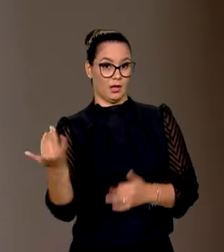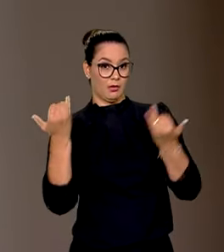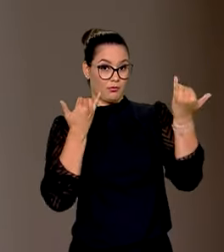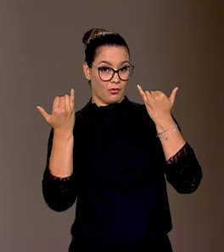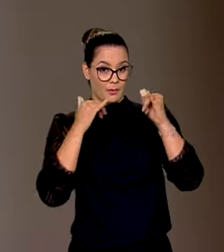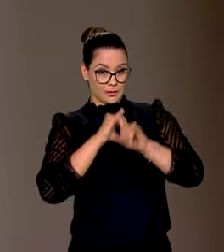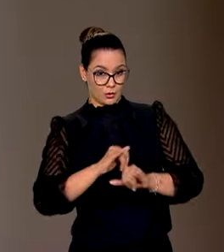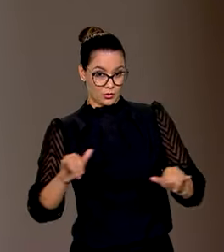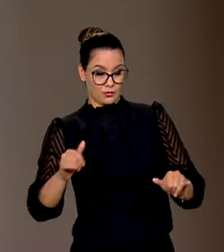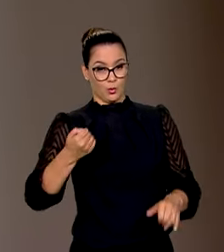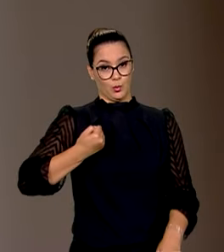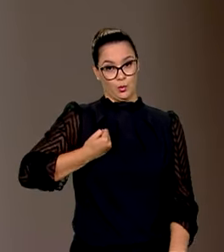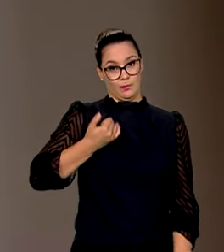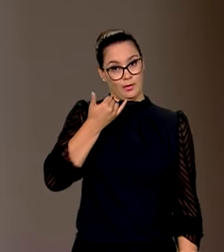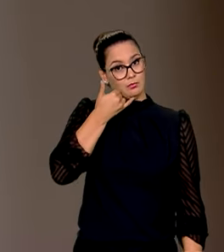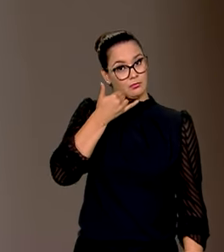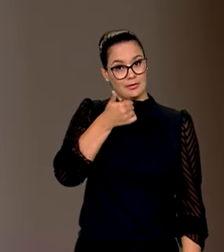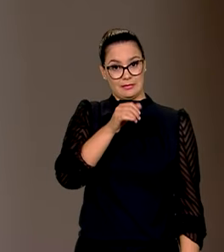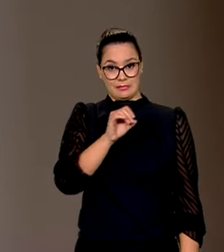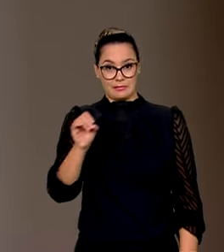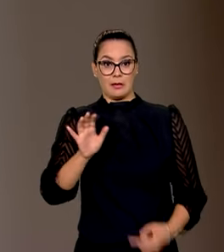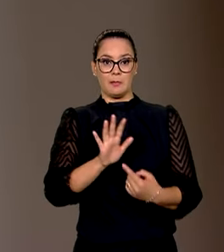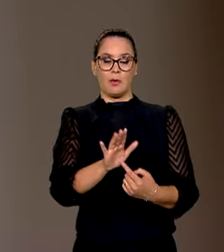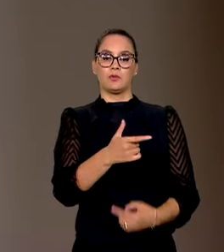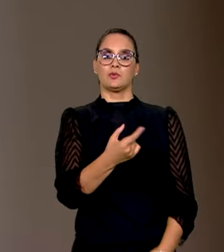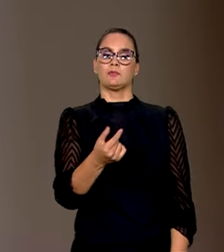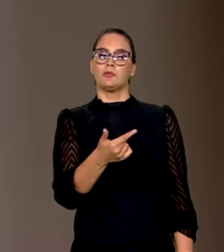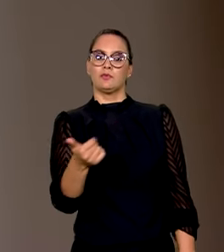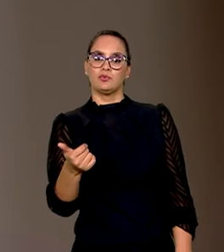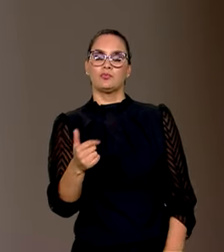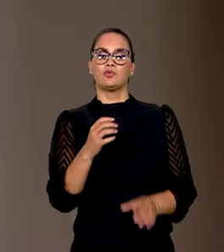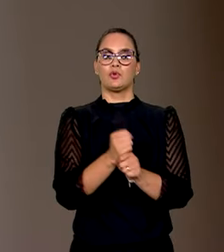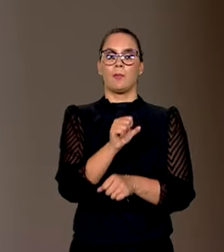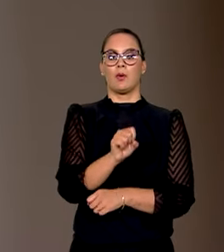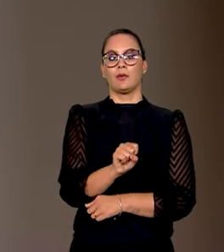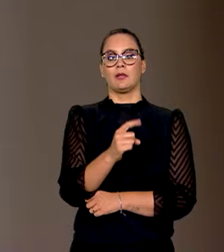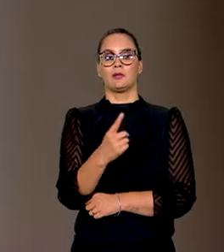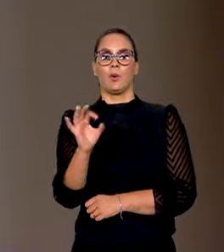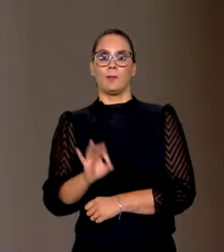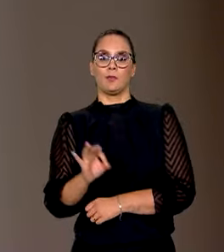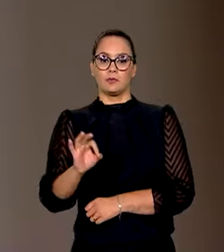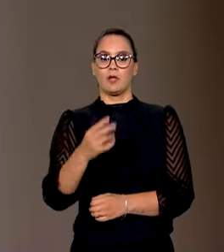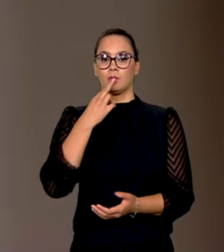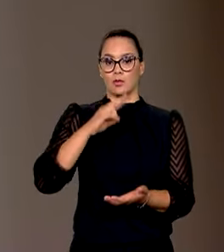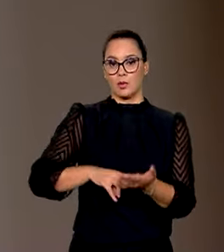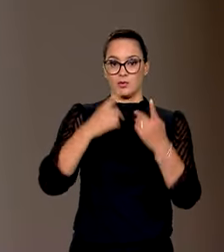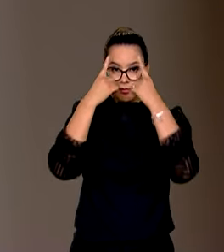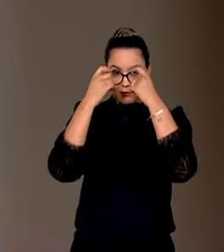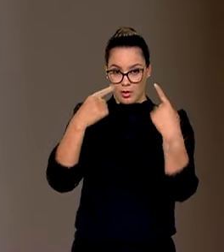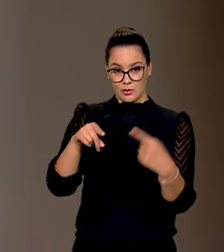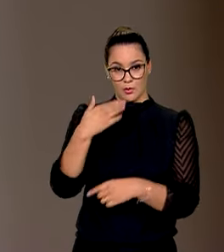divulgados pelo Disque 100 apontam que em 2021, 81% das denúncias de violência contra